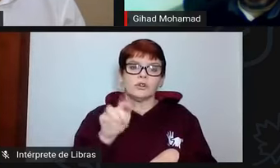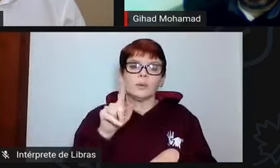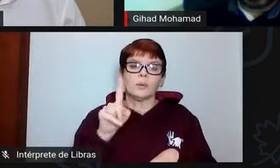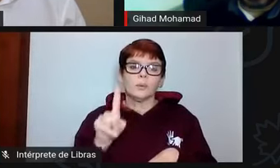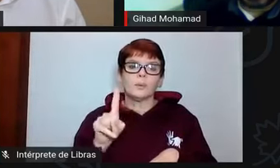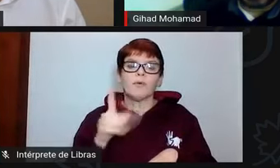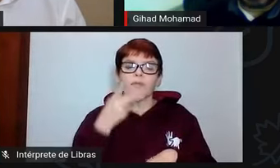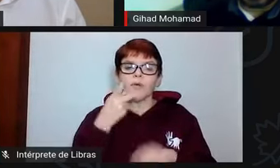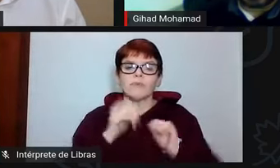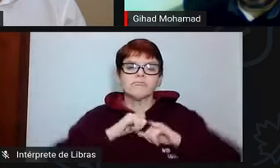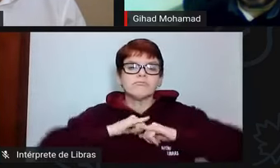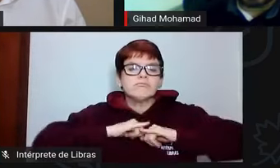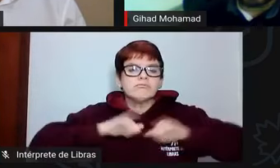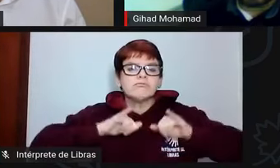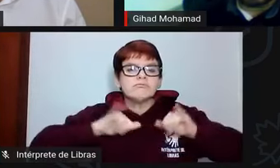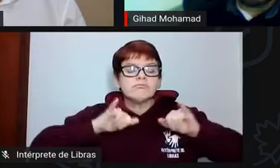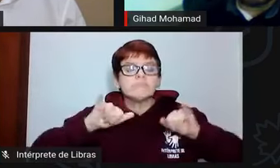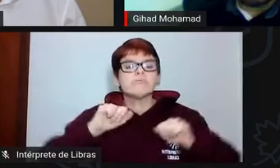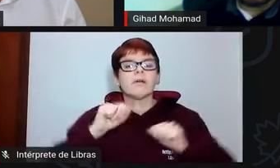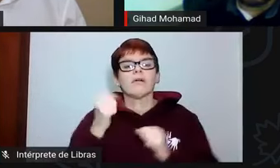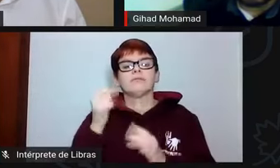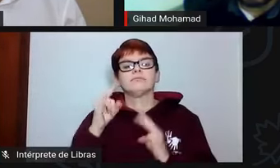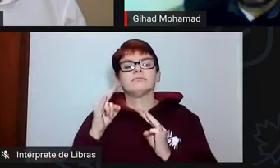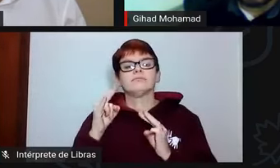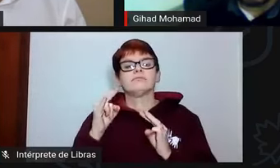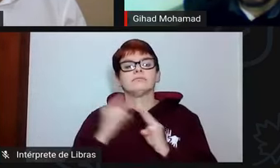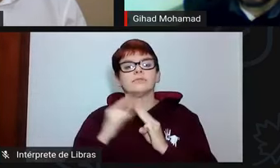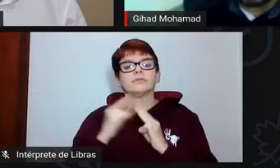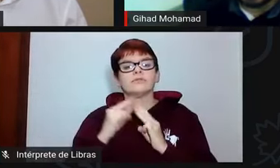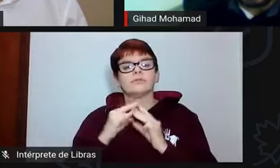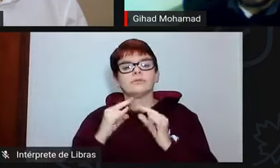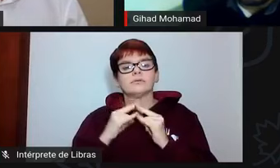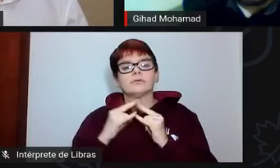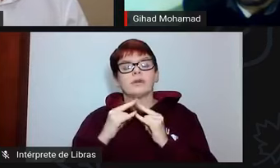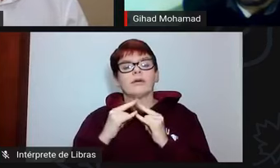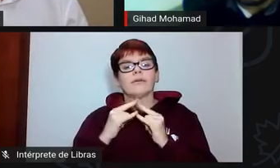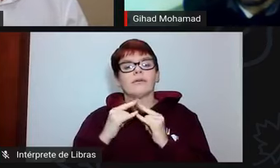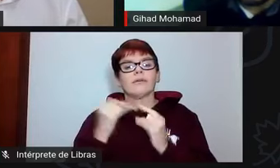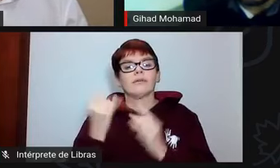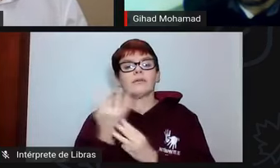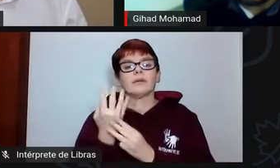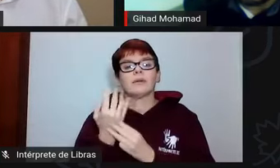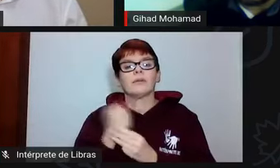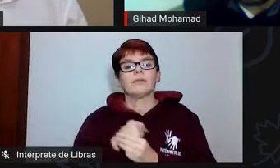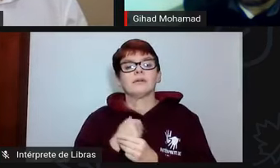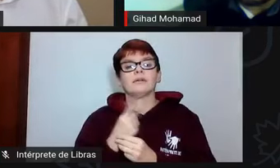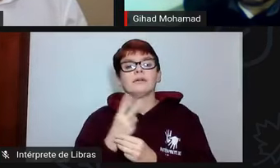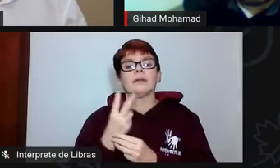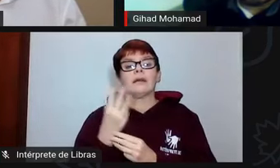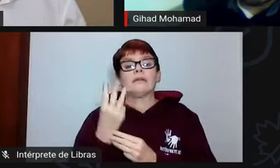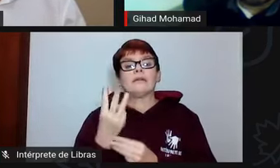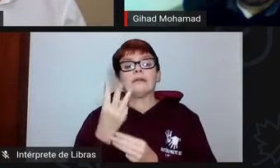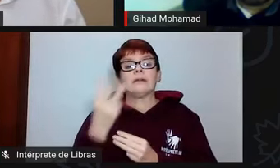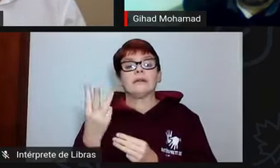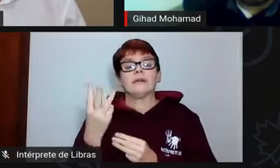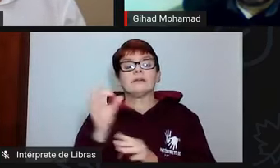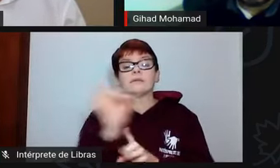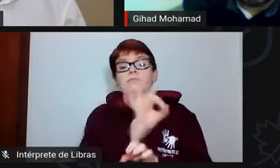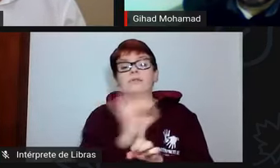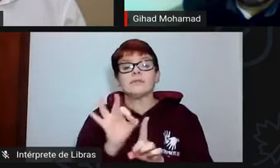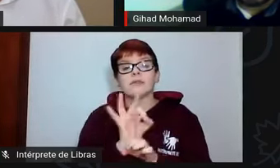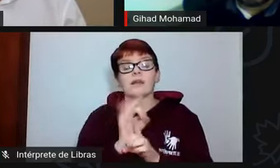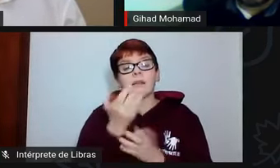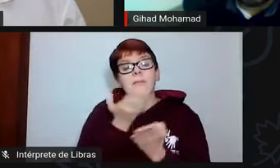publicou uma notícia que as universidades federais perderam em 10 anos 73% da verba para construir